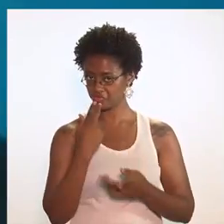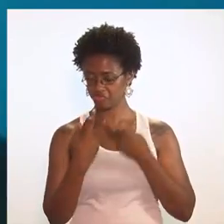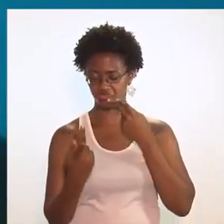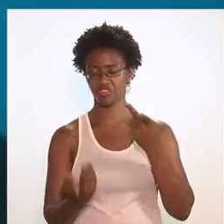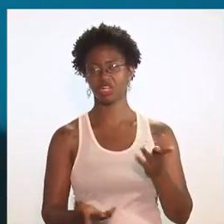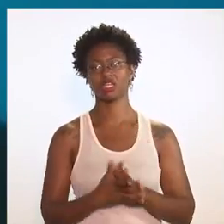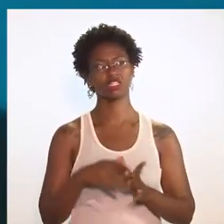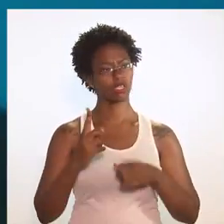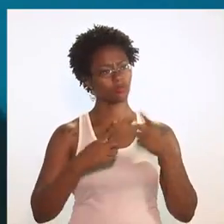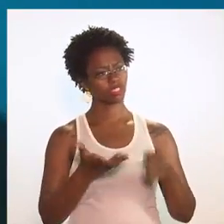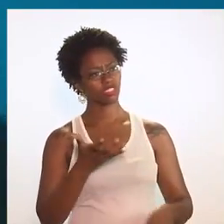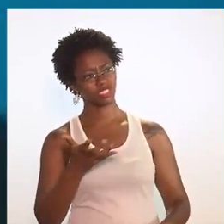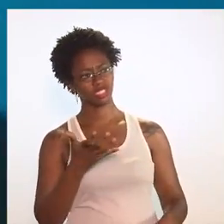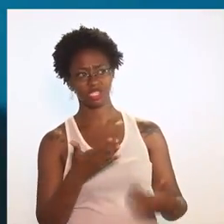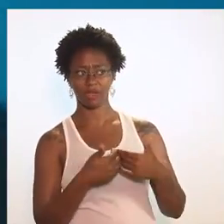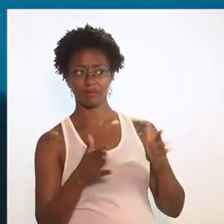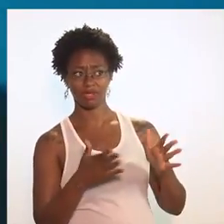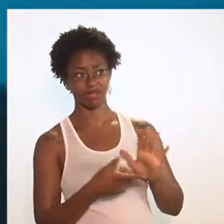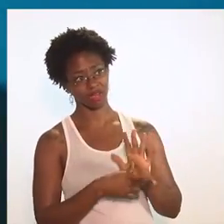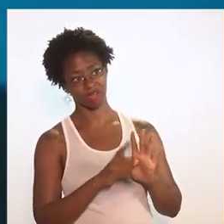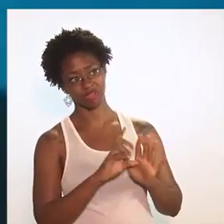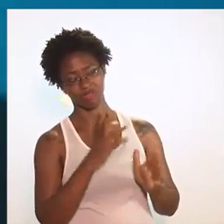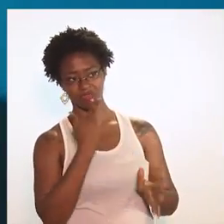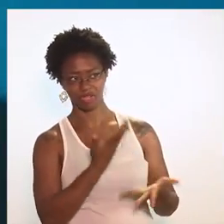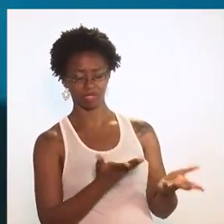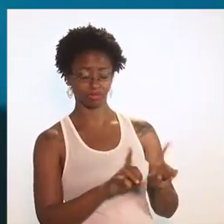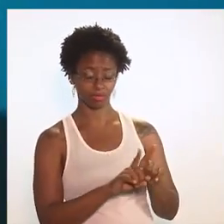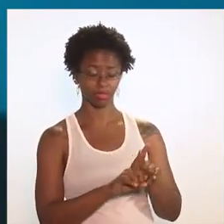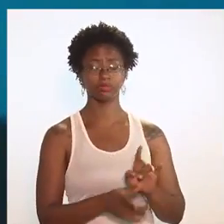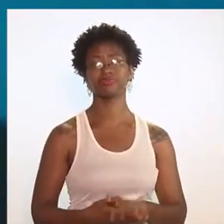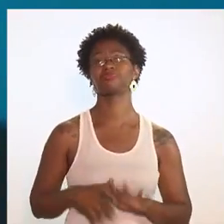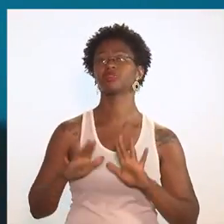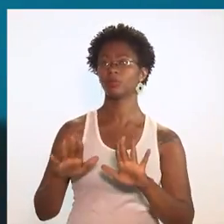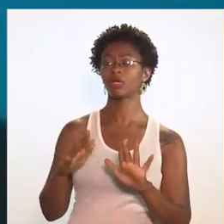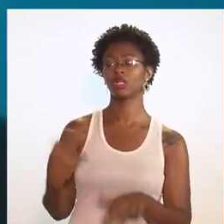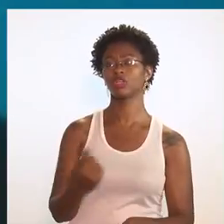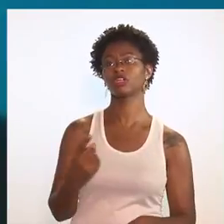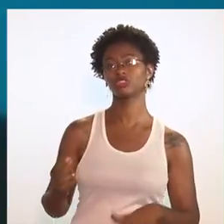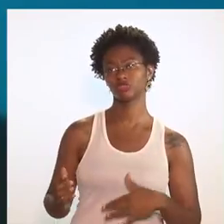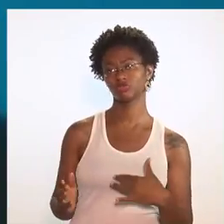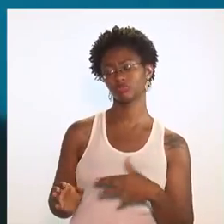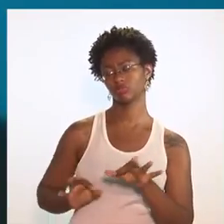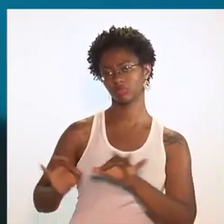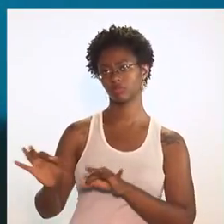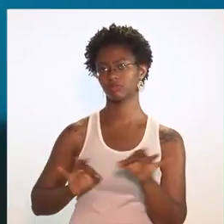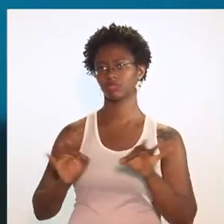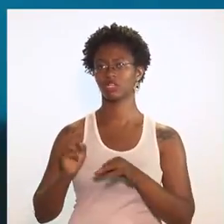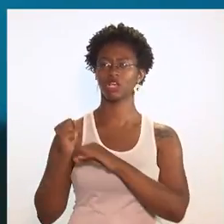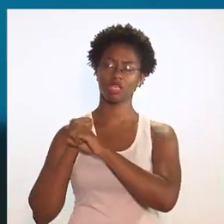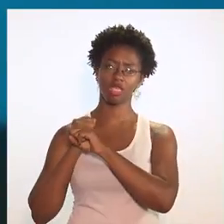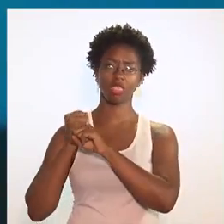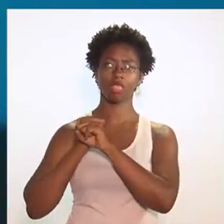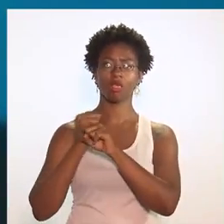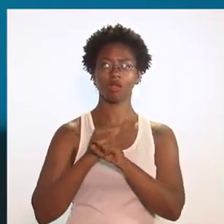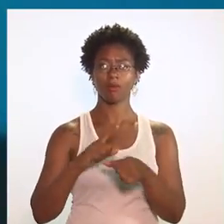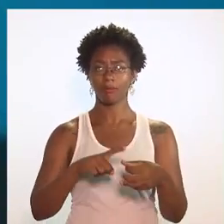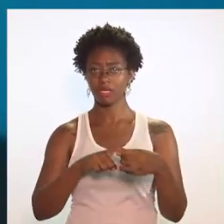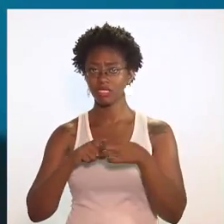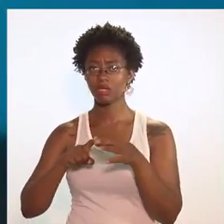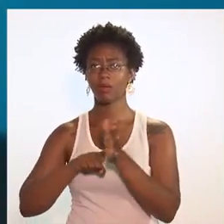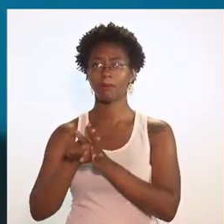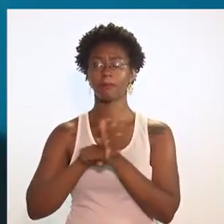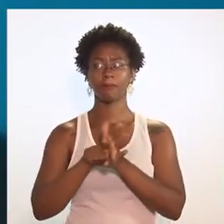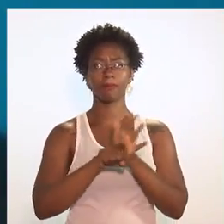falar delas. Depois, se você quiser abrir outras, a gente fala também. A gente desenvolveu, isso já tem uns anos, em parceria com alguns